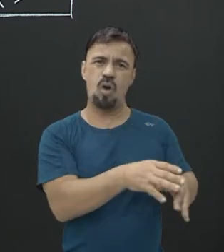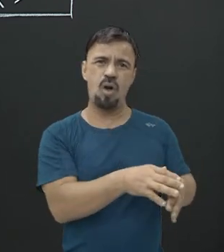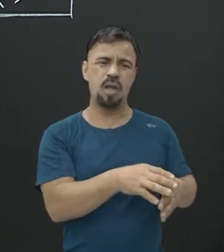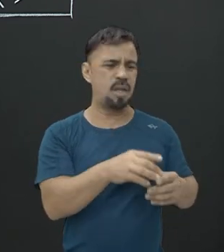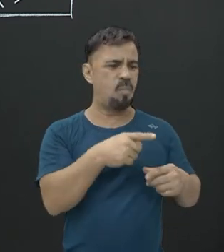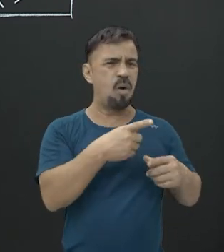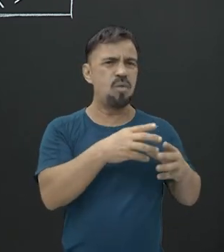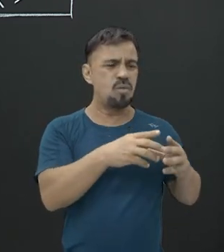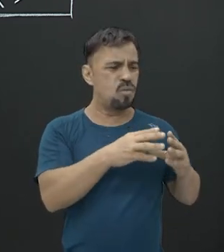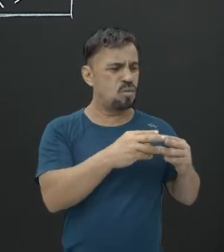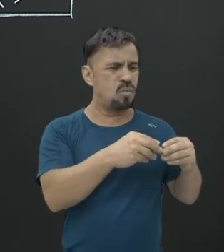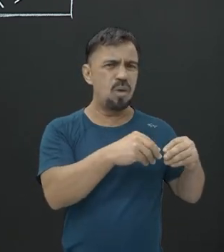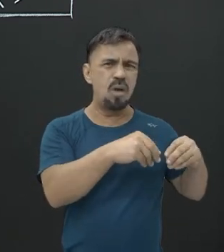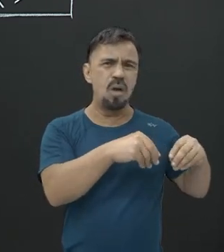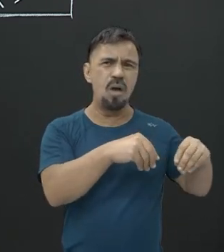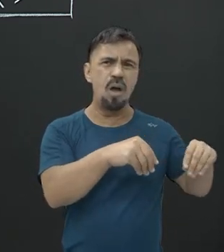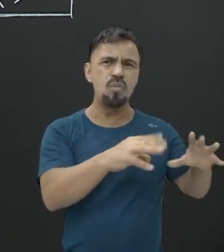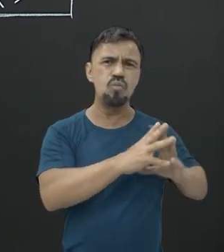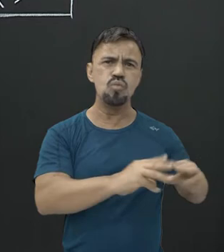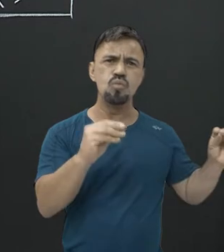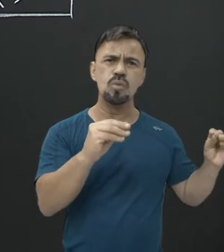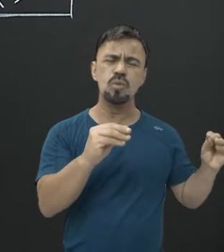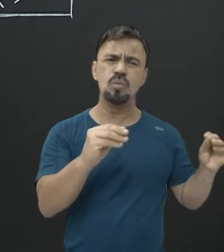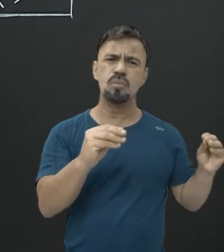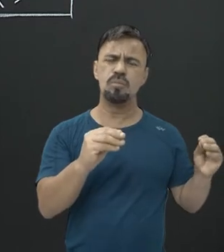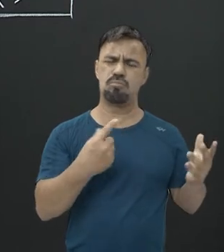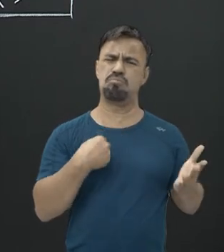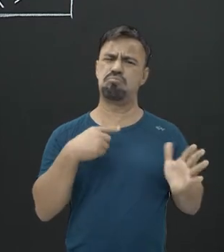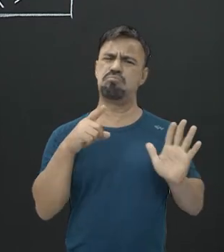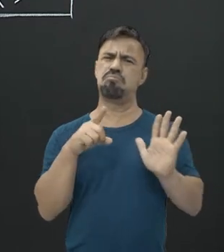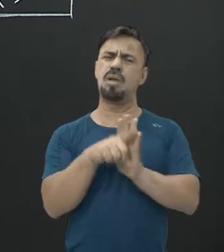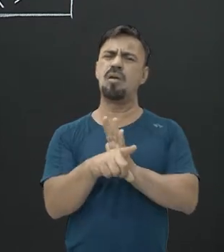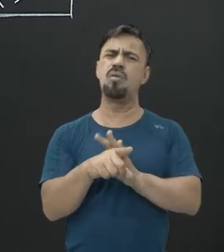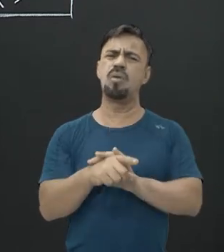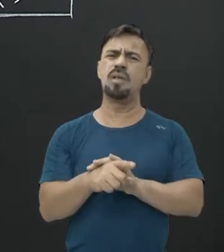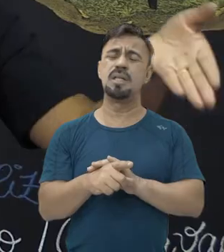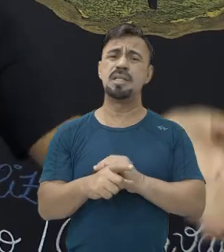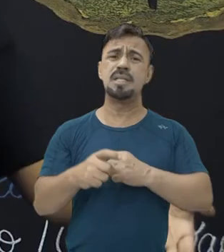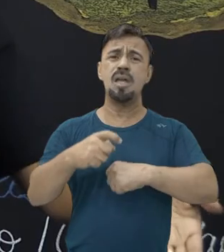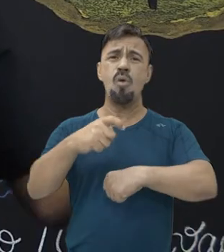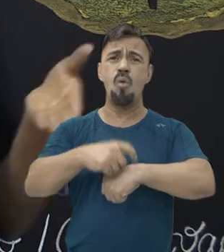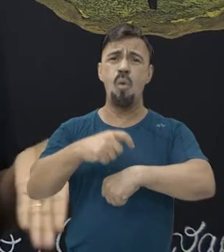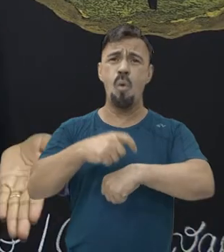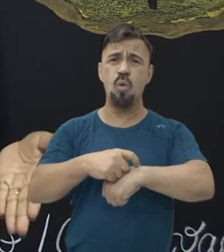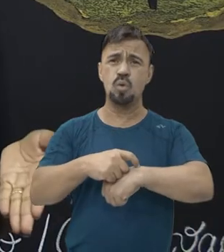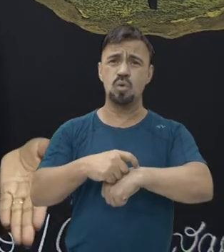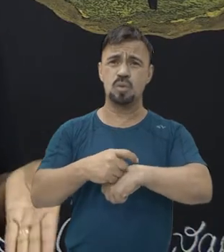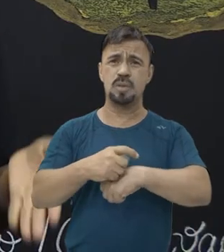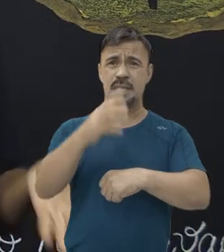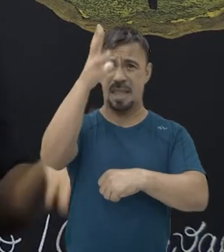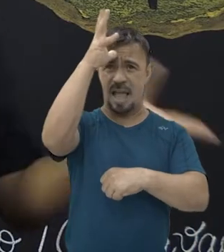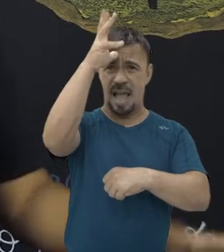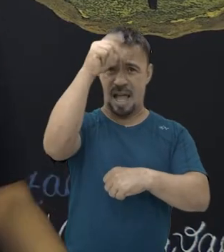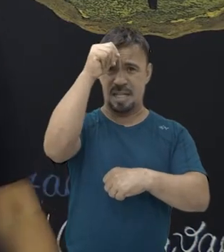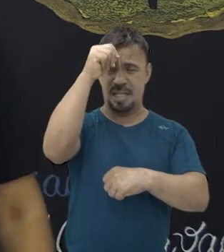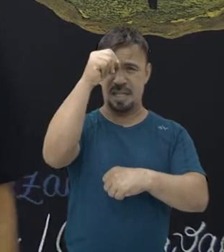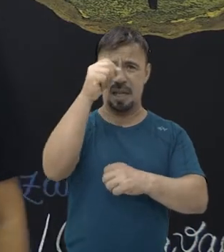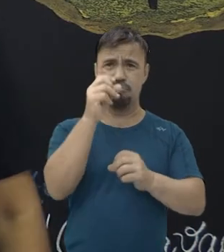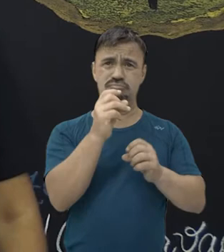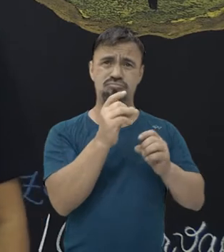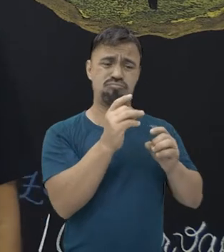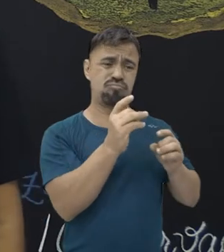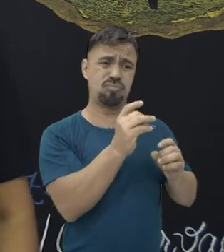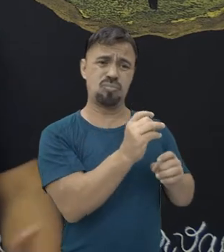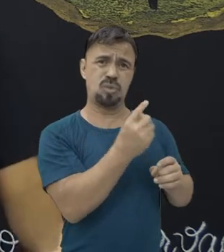degradando e sumiu. Correto? E aí você se pergunta, se esse osso de galinha que eu joguei aqui, daqui uma